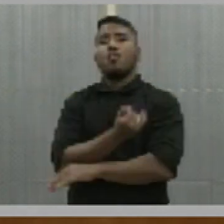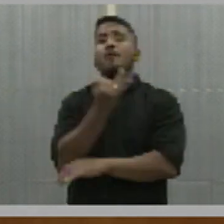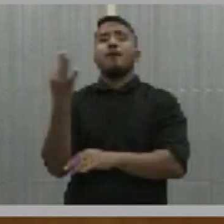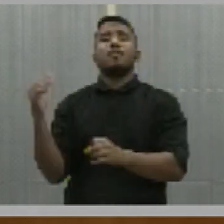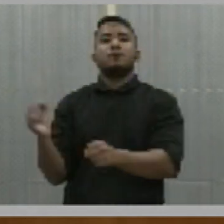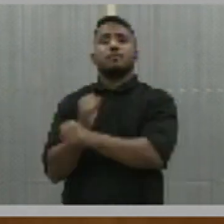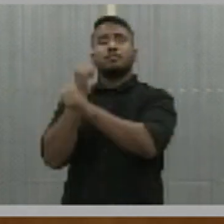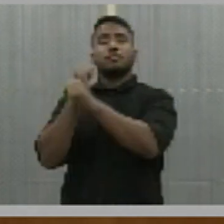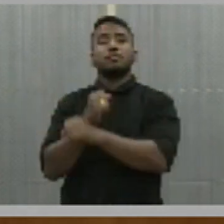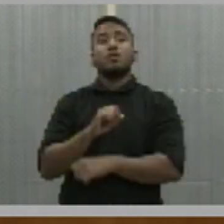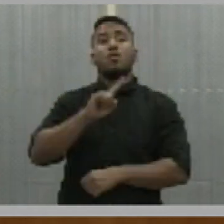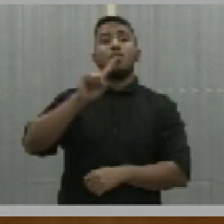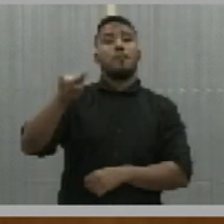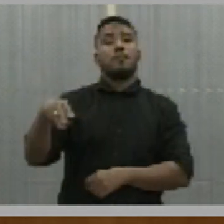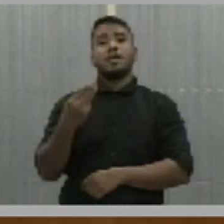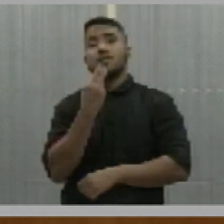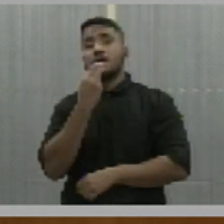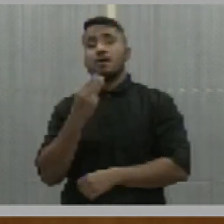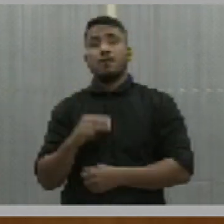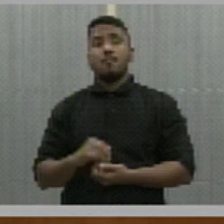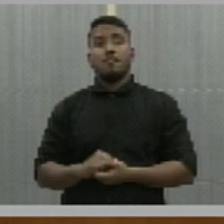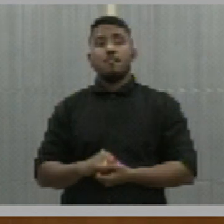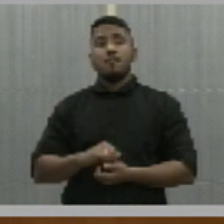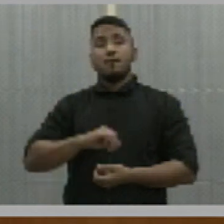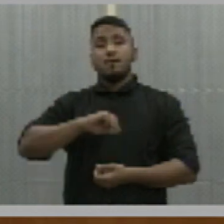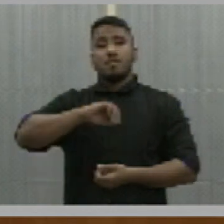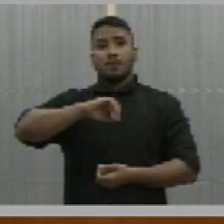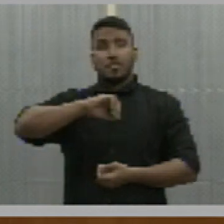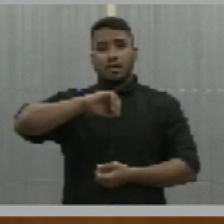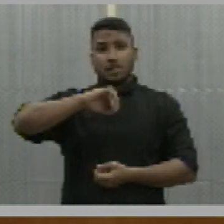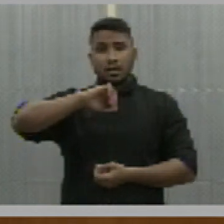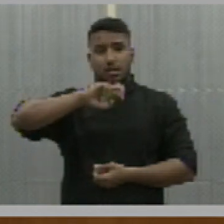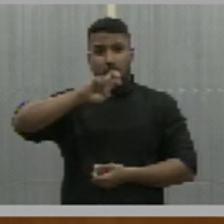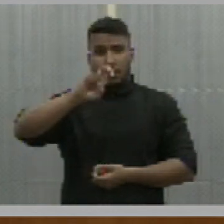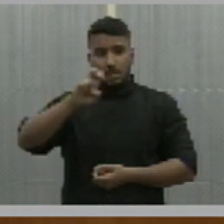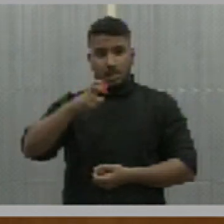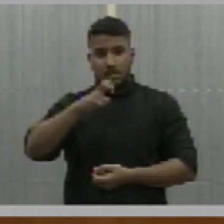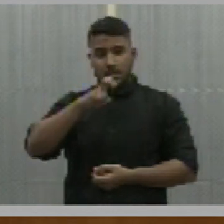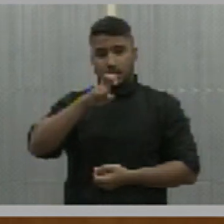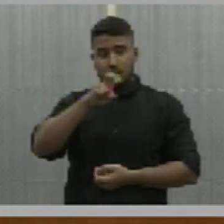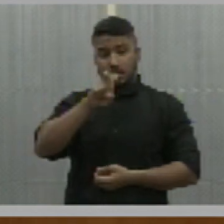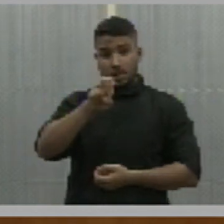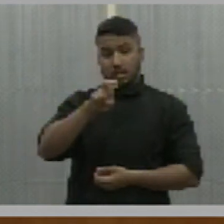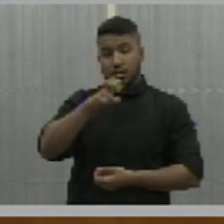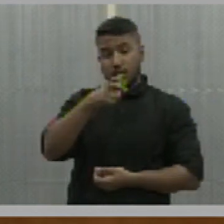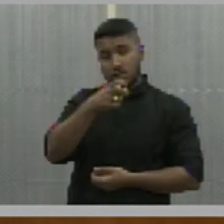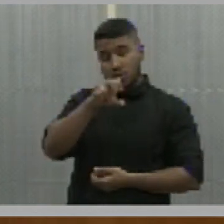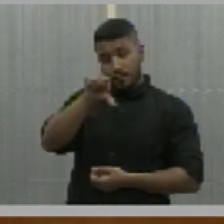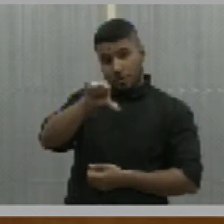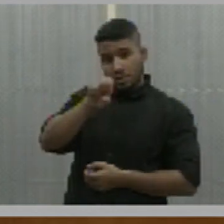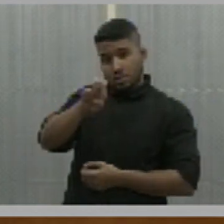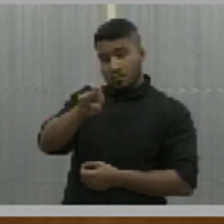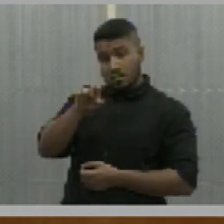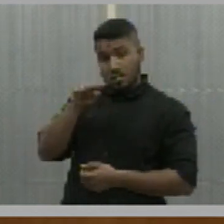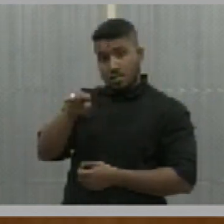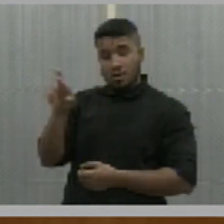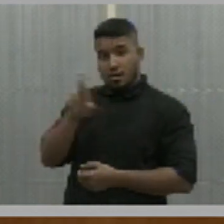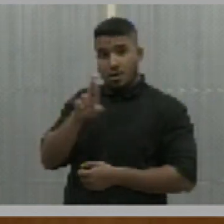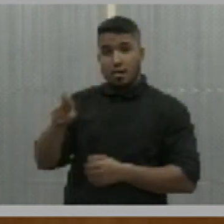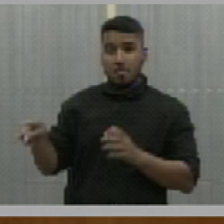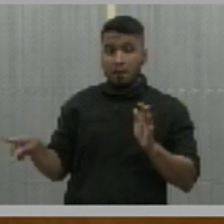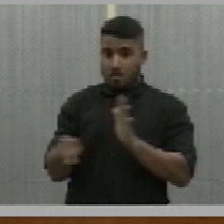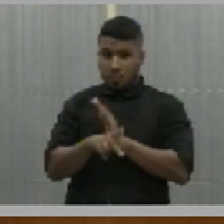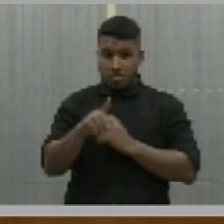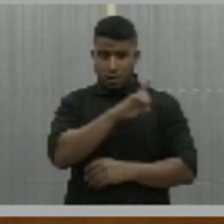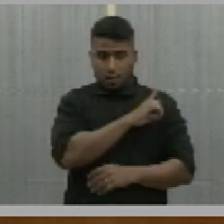estimado em cerca de R$,595 mil proveniente de emendas